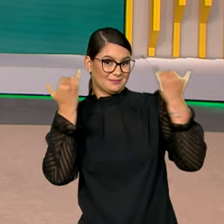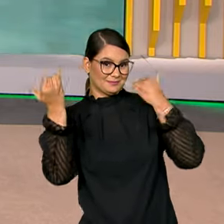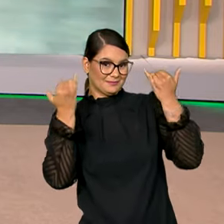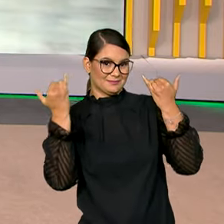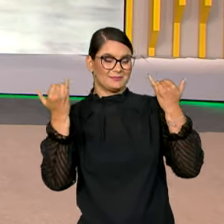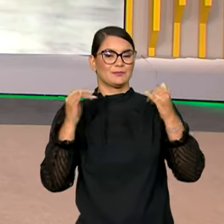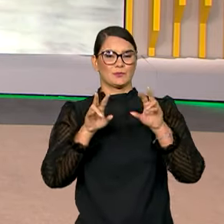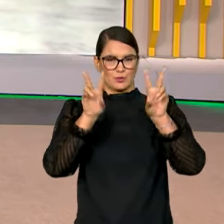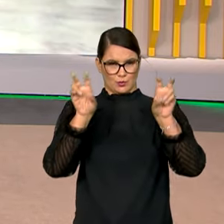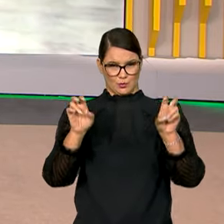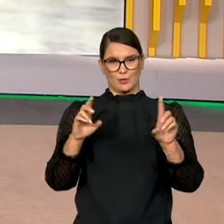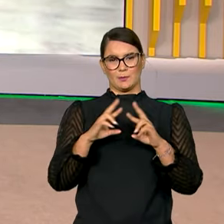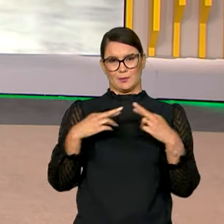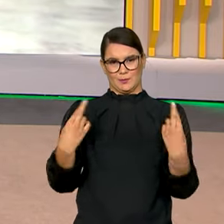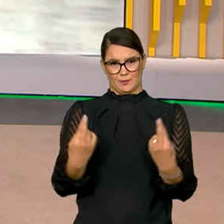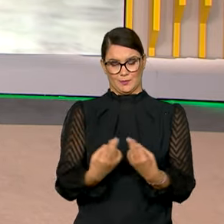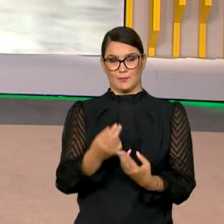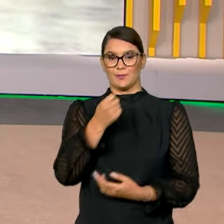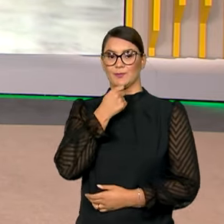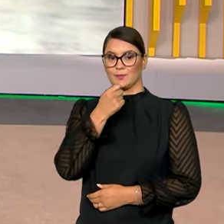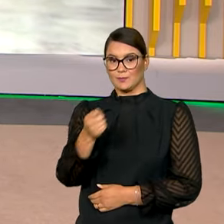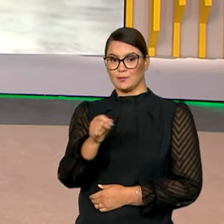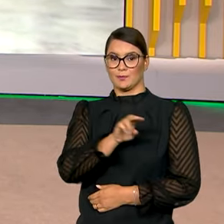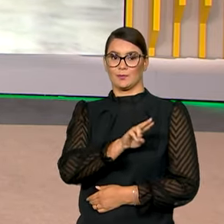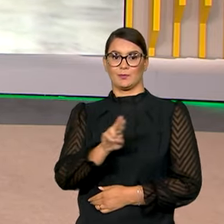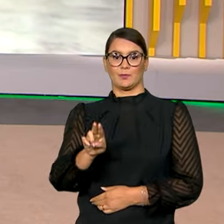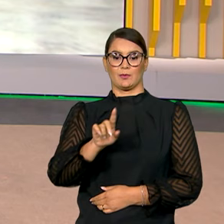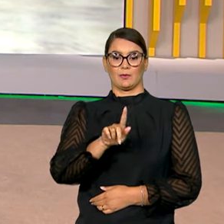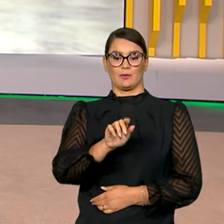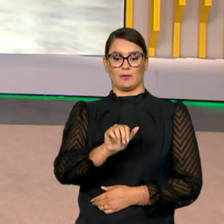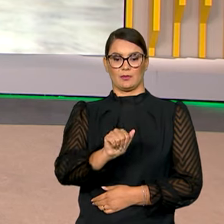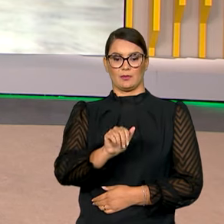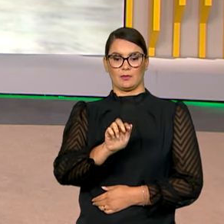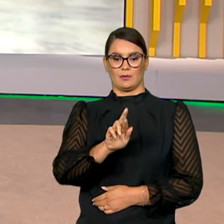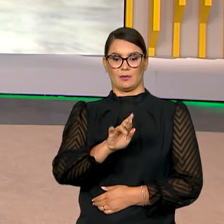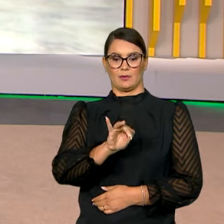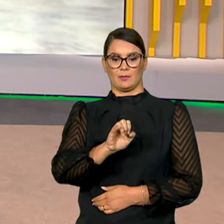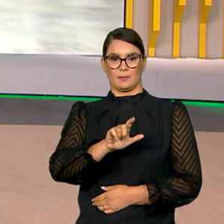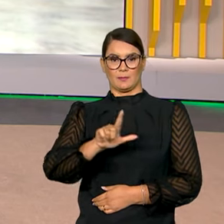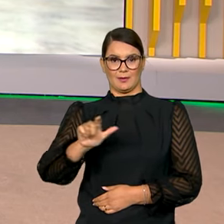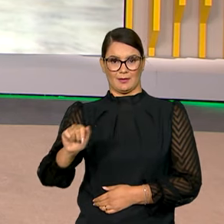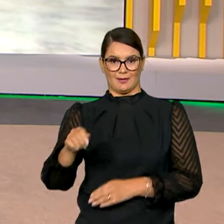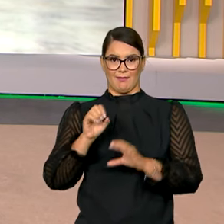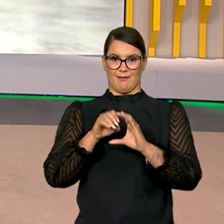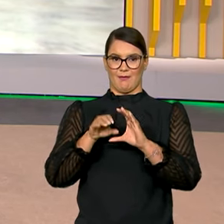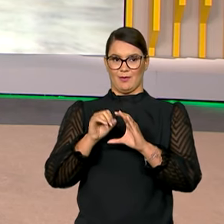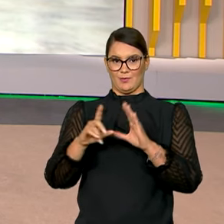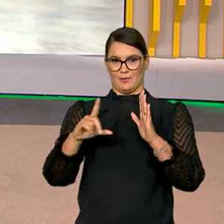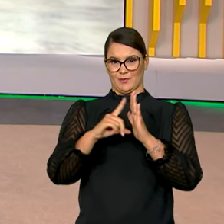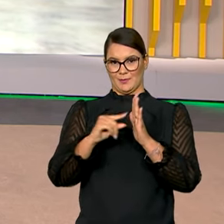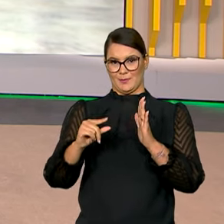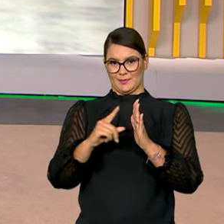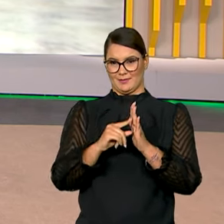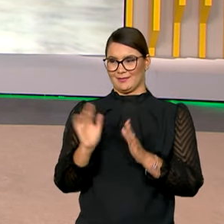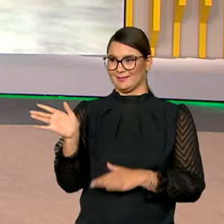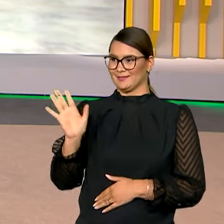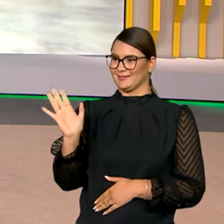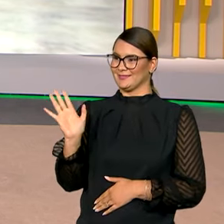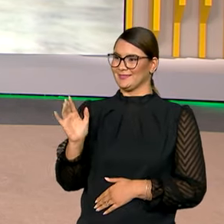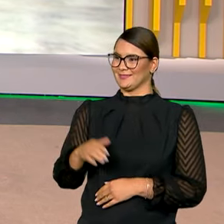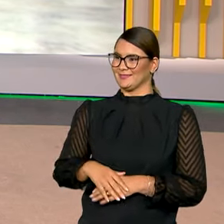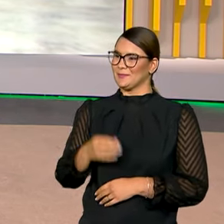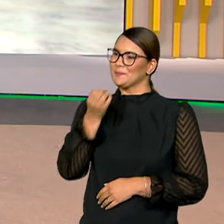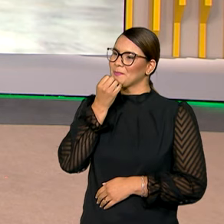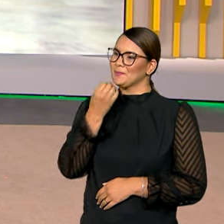gente sobre esses encontros é a repórter Gabriela Noronha, que fala agora ao vivo aí do Palácio do Planalto. Gabriela,